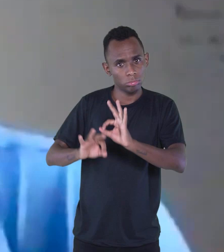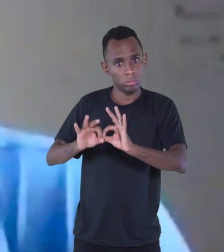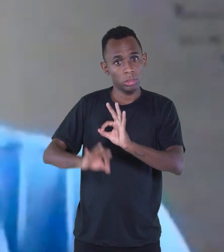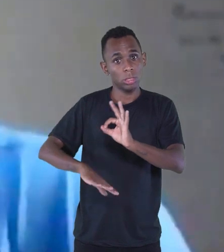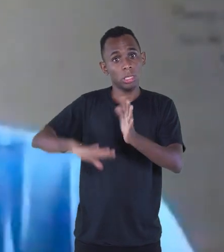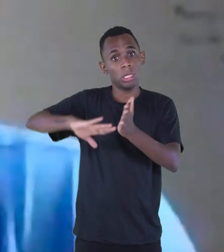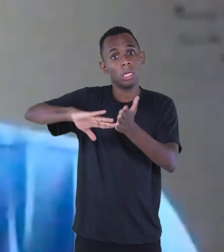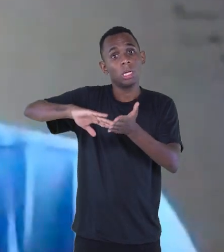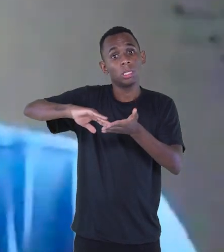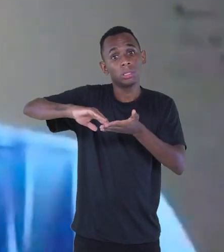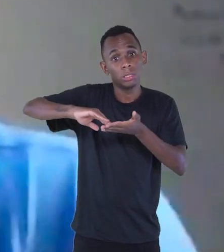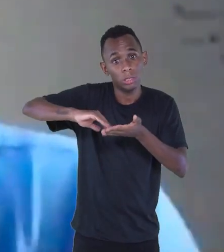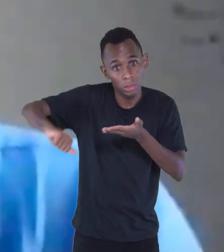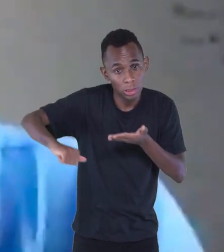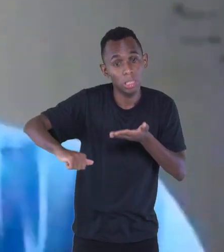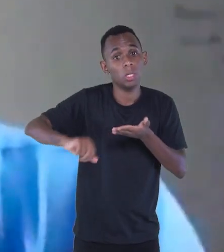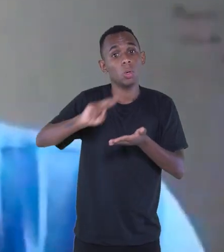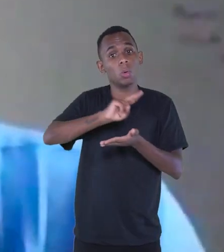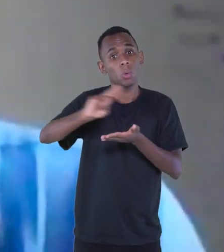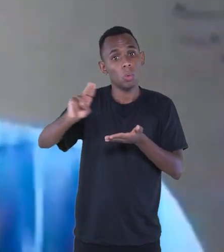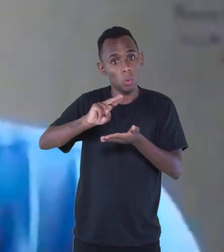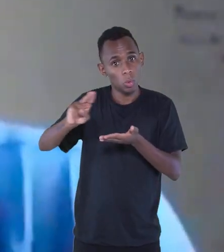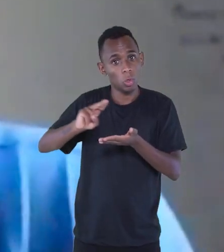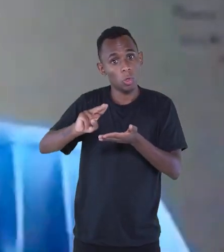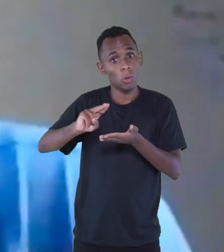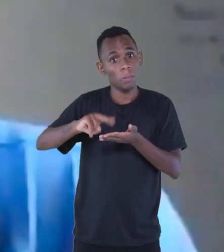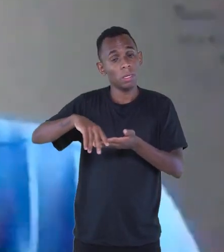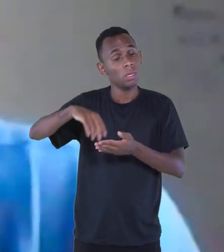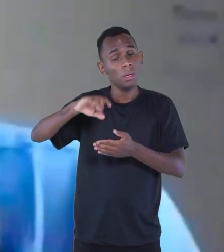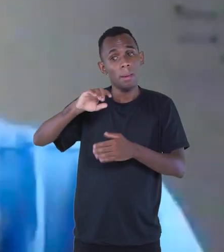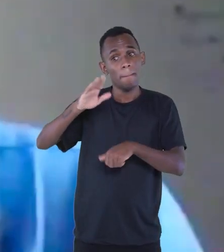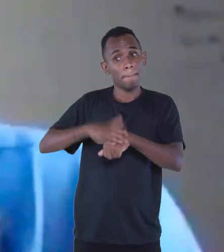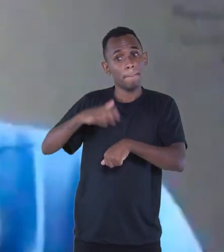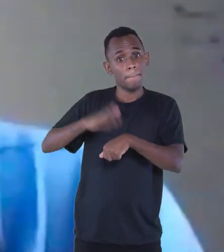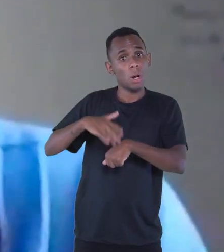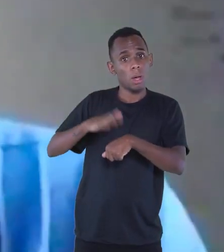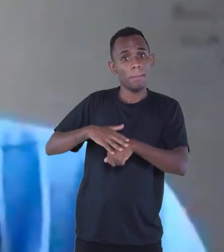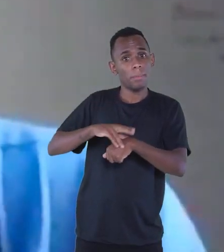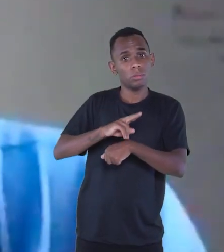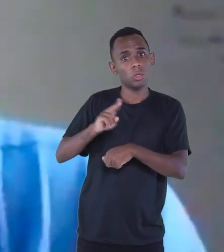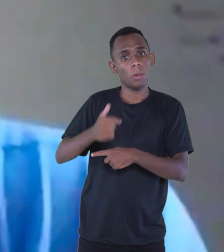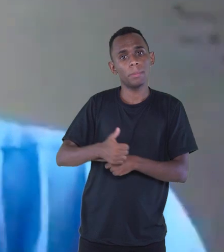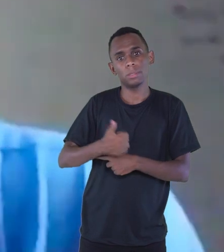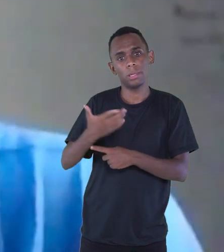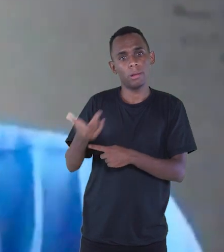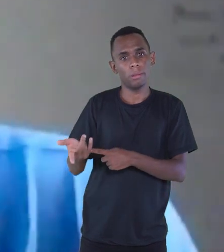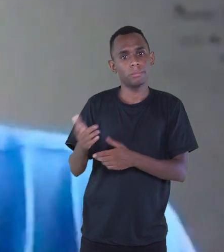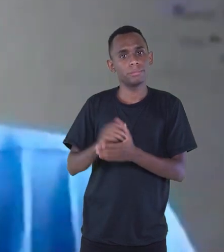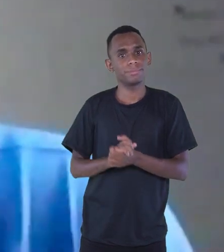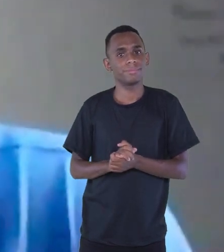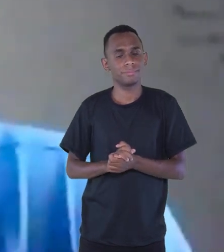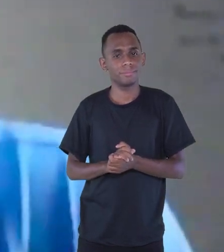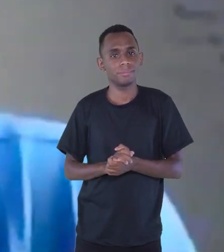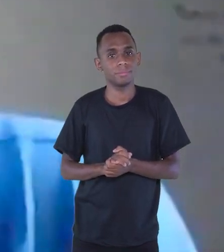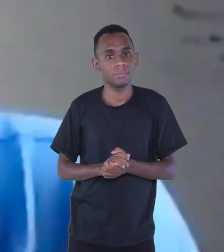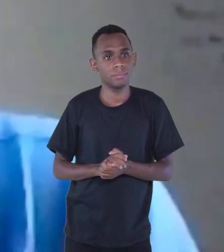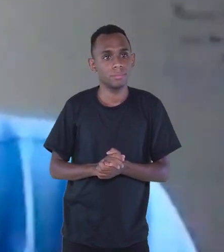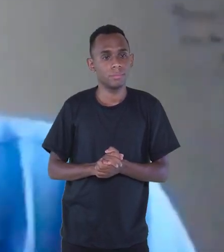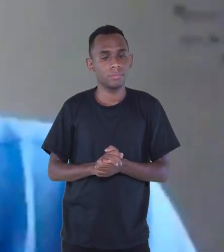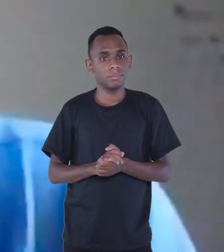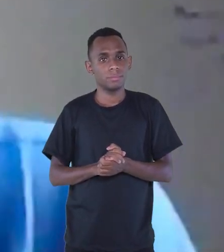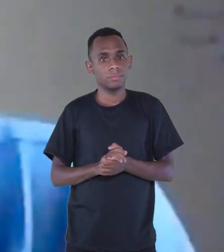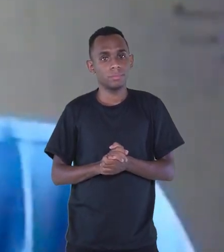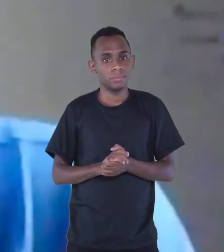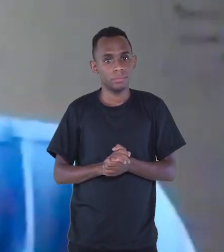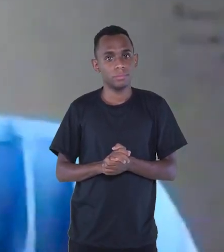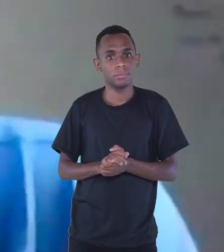tira o nome do autor e coloca só o nome dele, editor, editor proprietário. Ele encontra